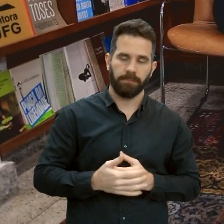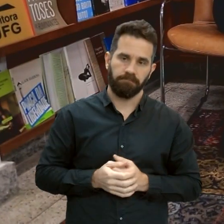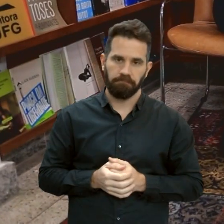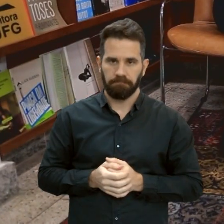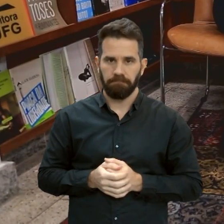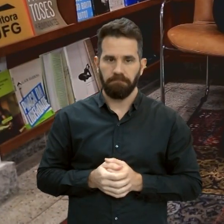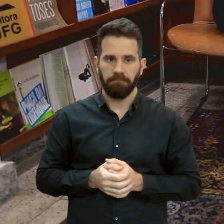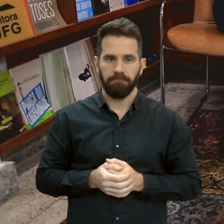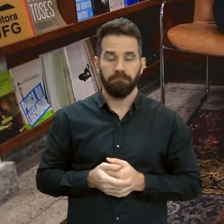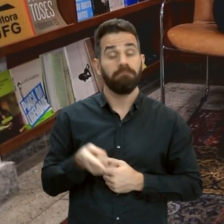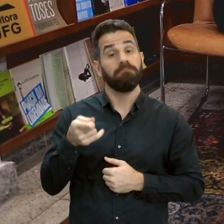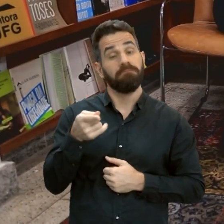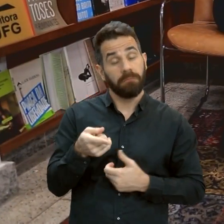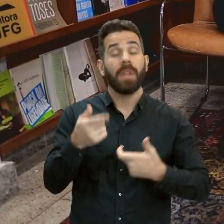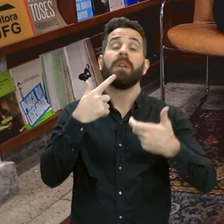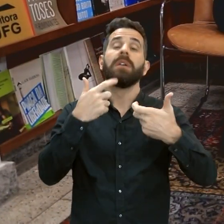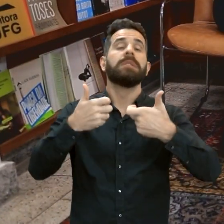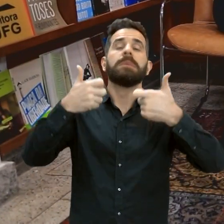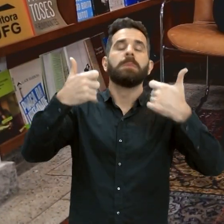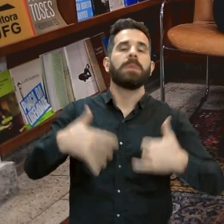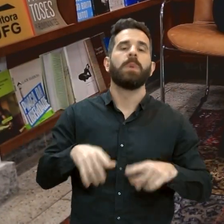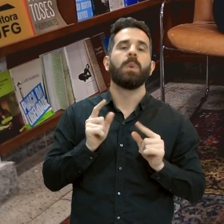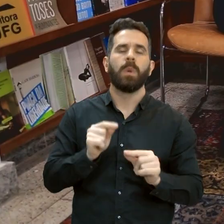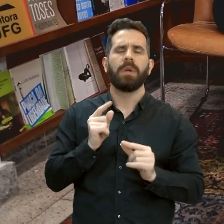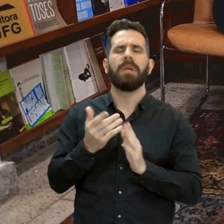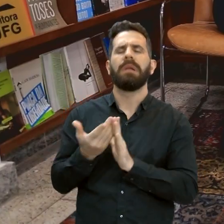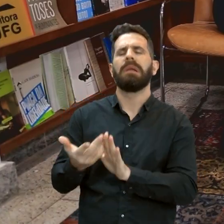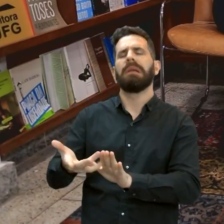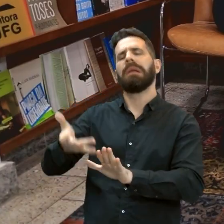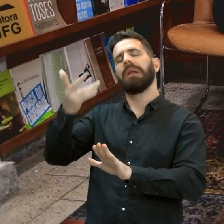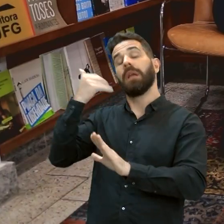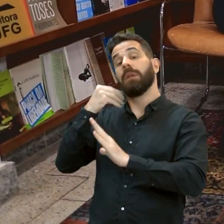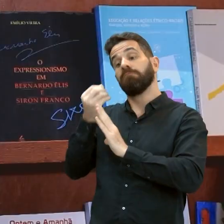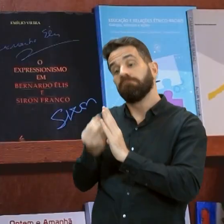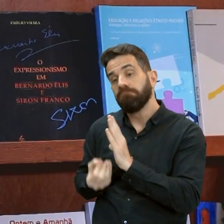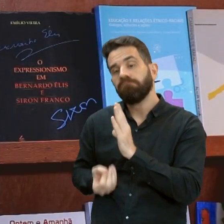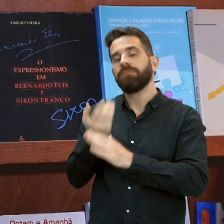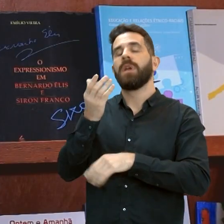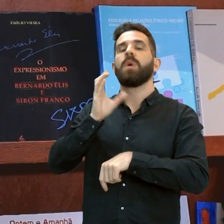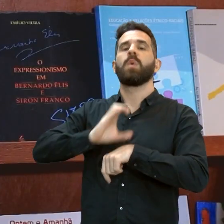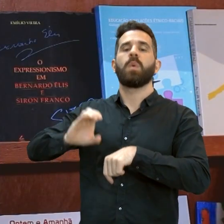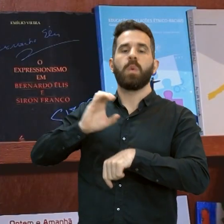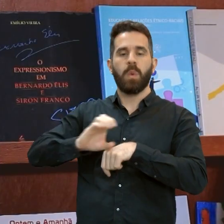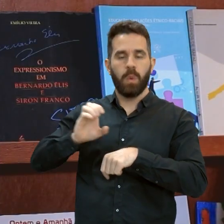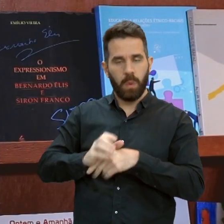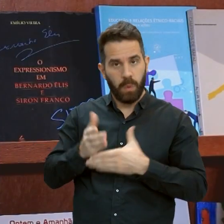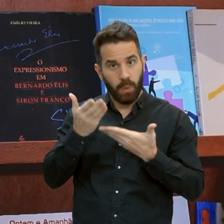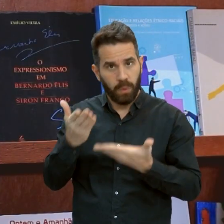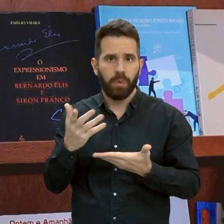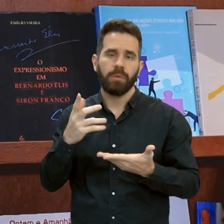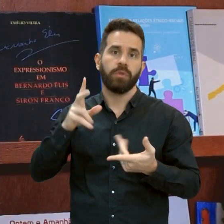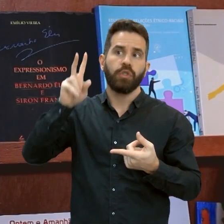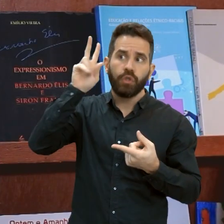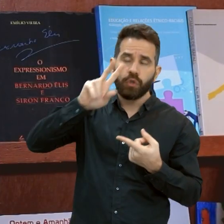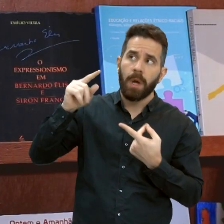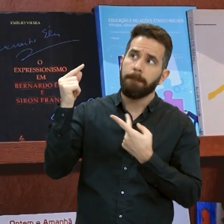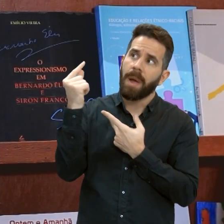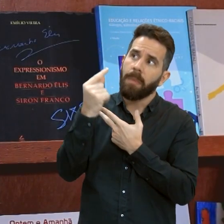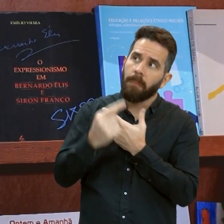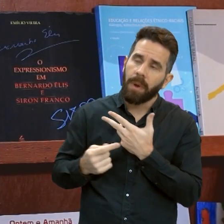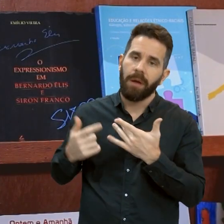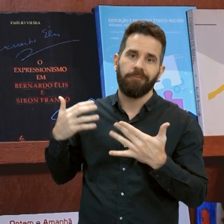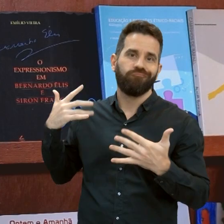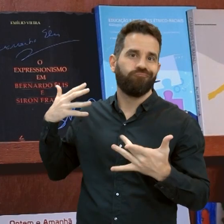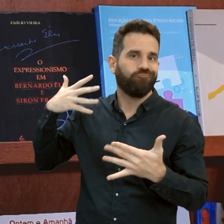sobre a idealização do curso, conta a história dele desde lá do início. E nós vamos receber hoje aqui a autora dele, a